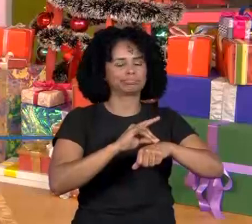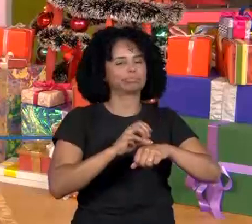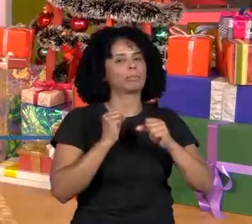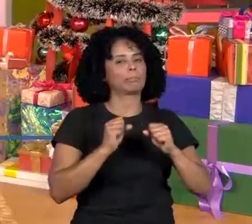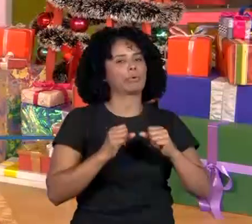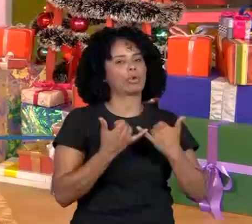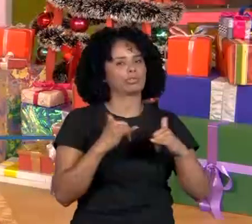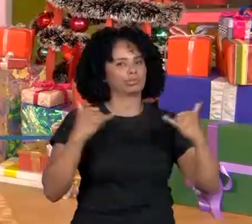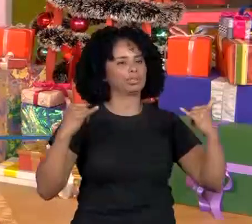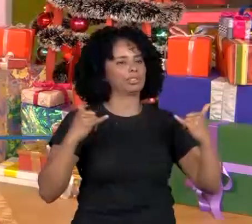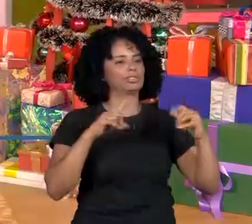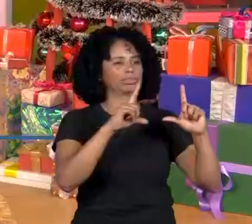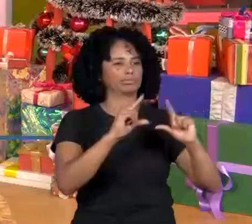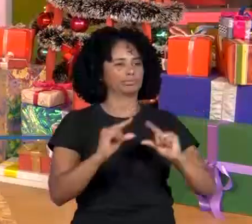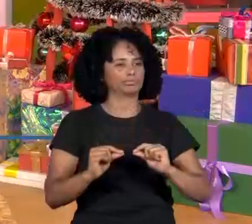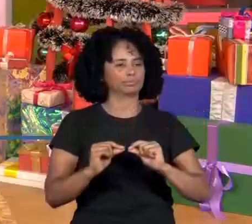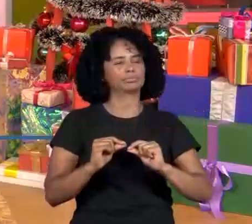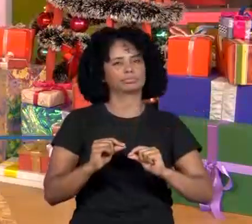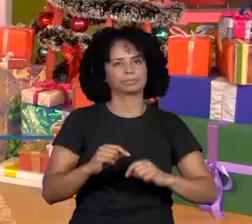carvão.